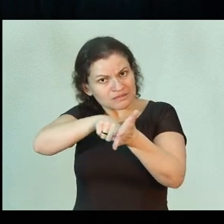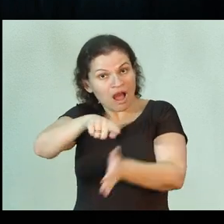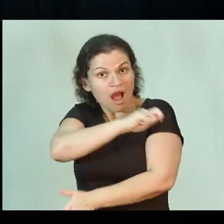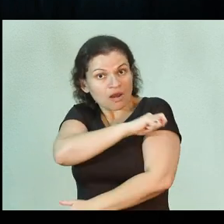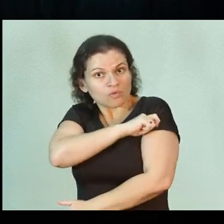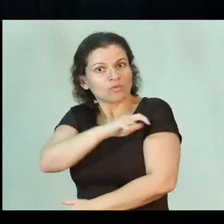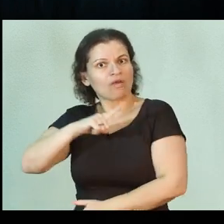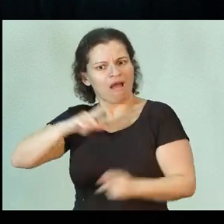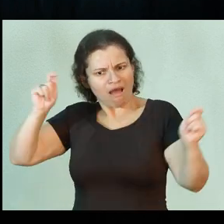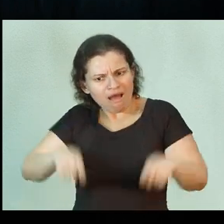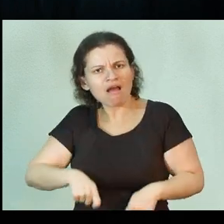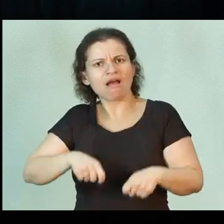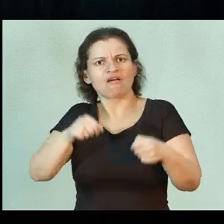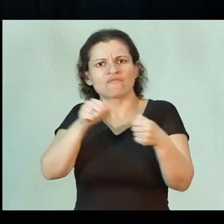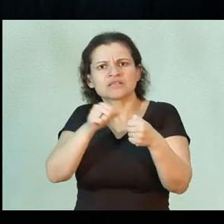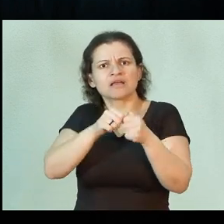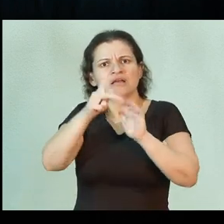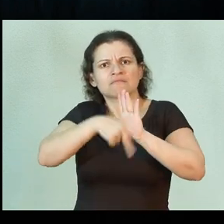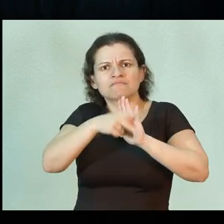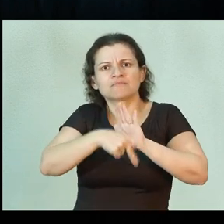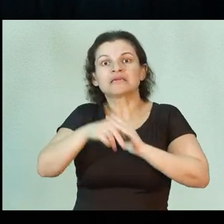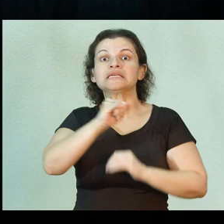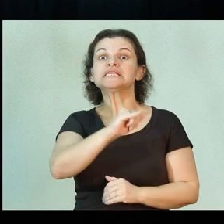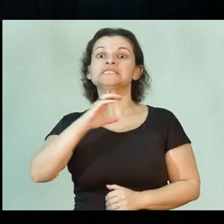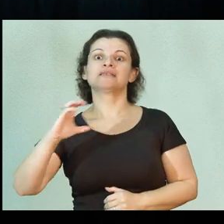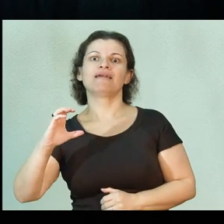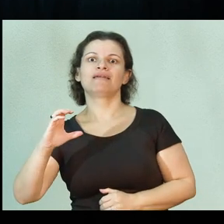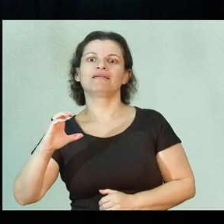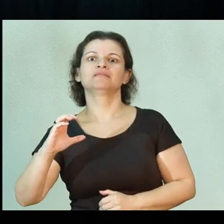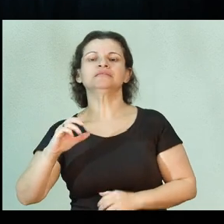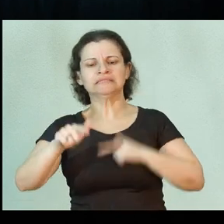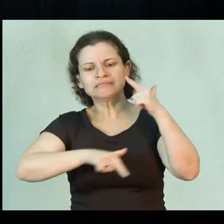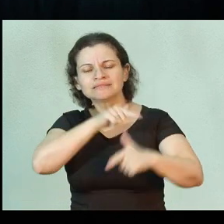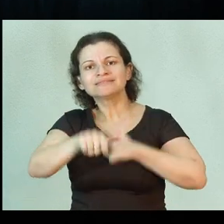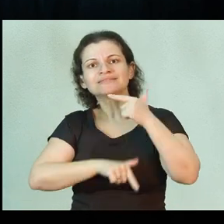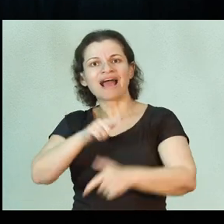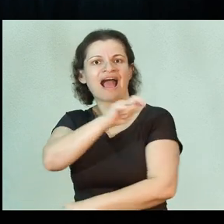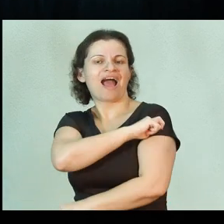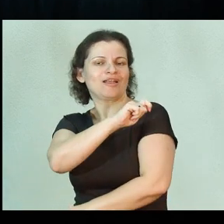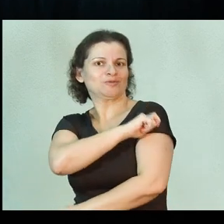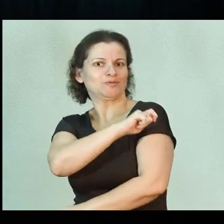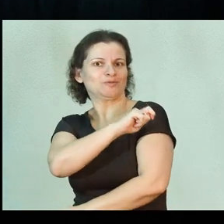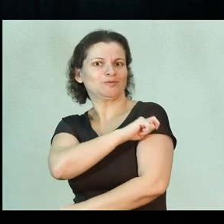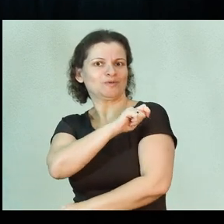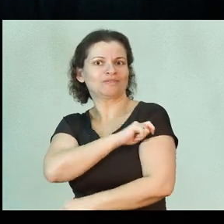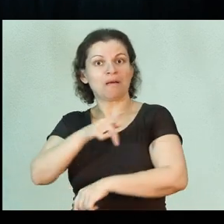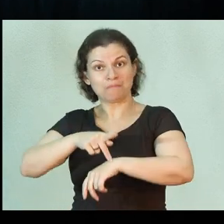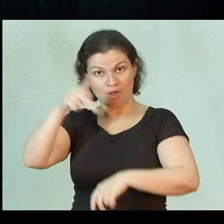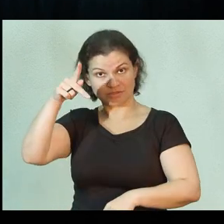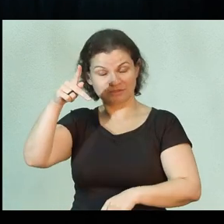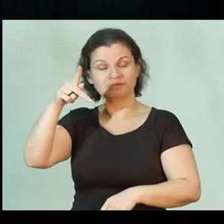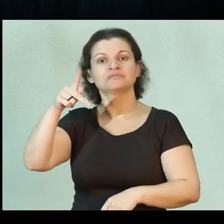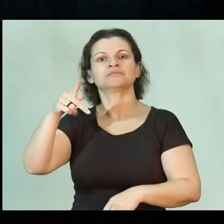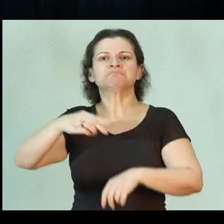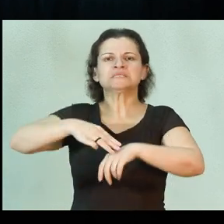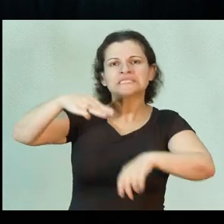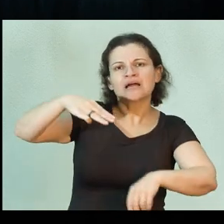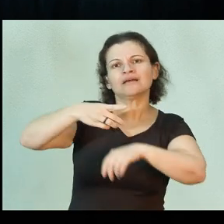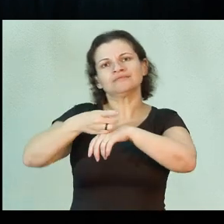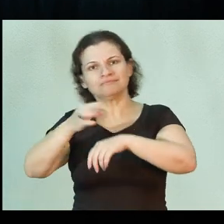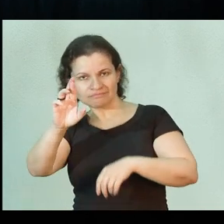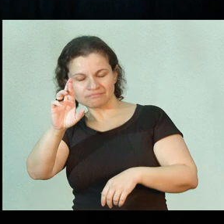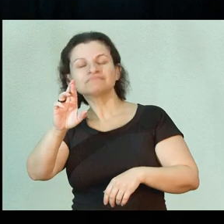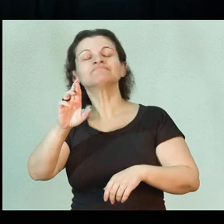alunos têm bastante chance de fazer projetos de iniciação científica, trabalhar com os nossos alunos da pós-graduação, de mestrado e